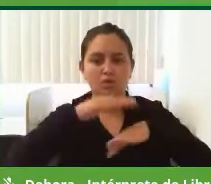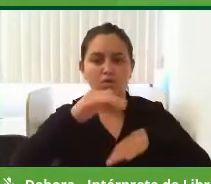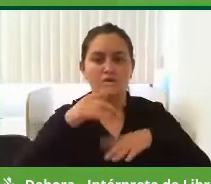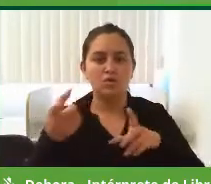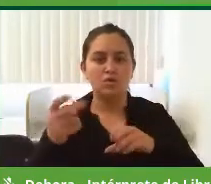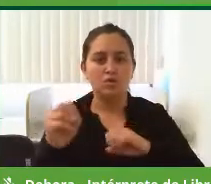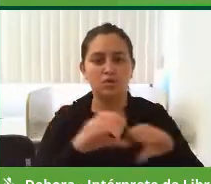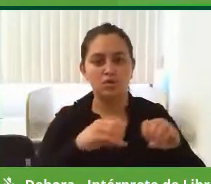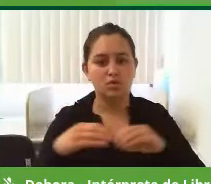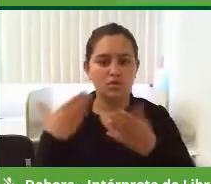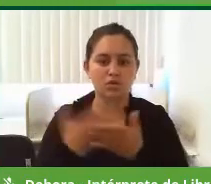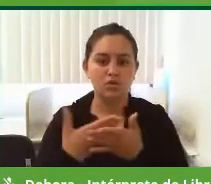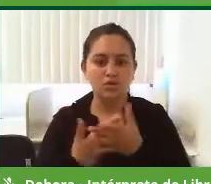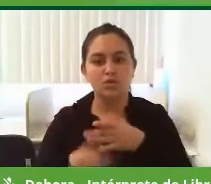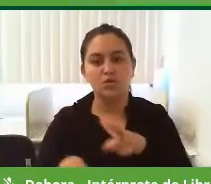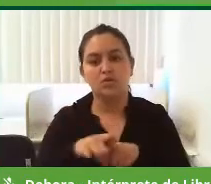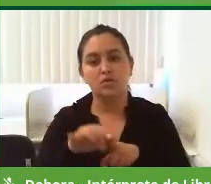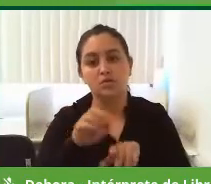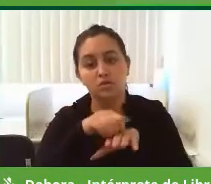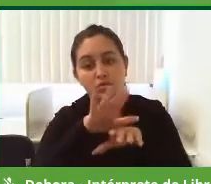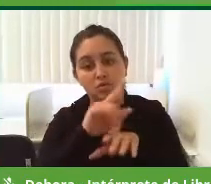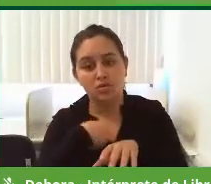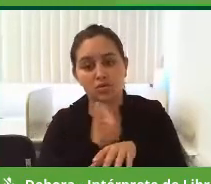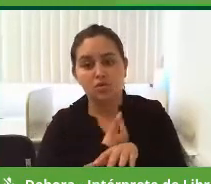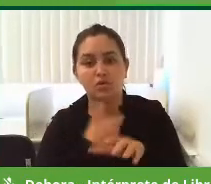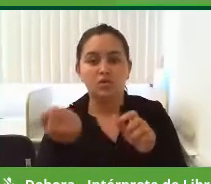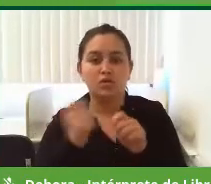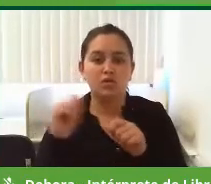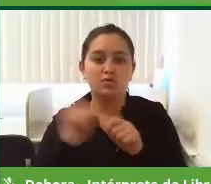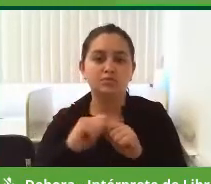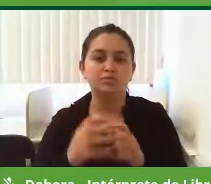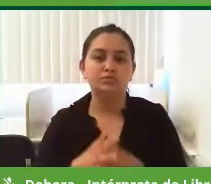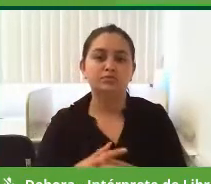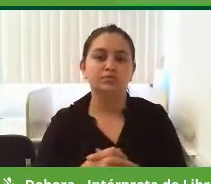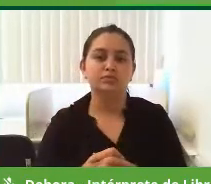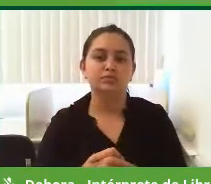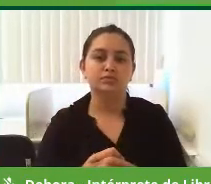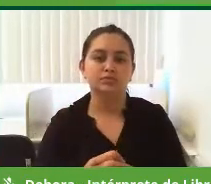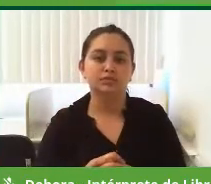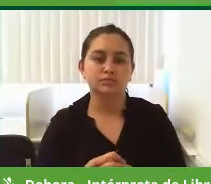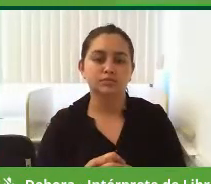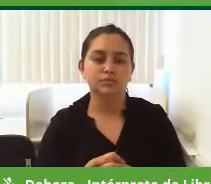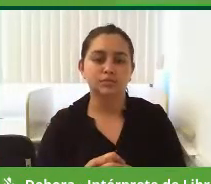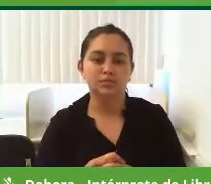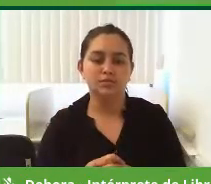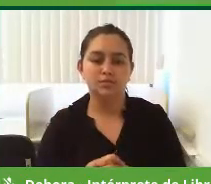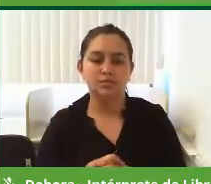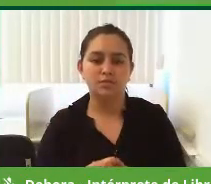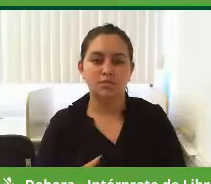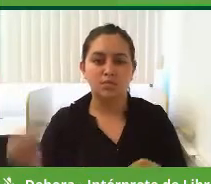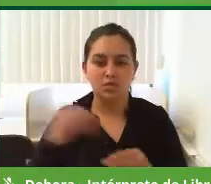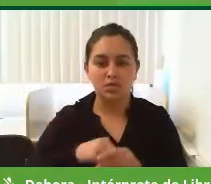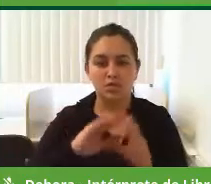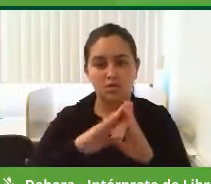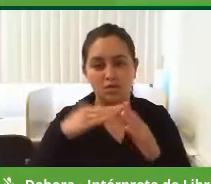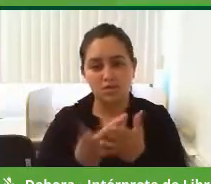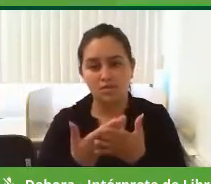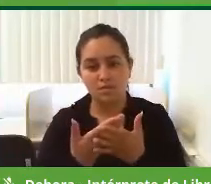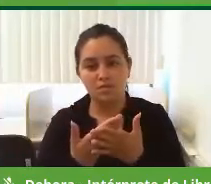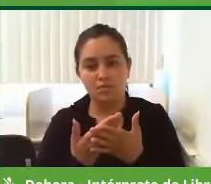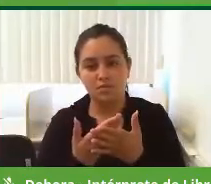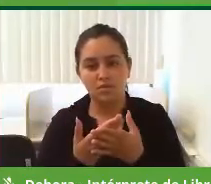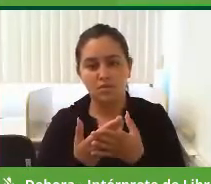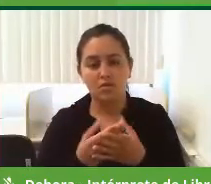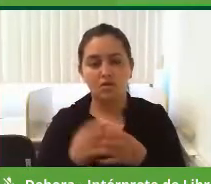estudo. Então, nós temos que fazer com que essa questão digital entre dentro das escolas e vamos